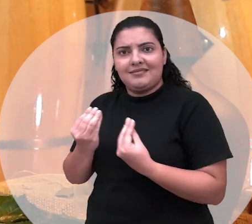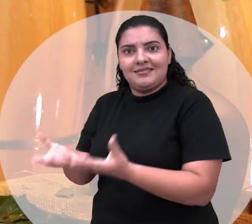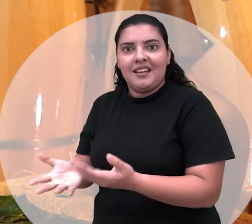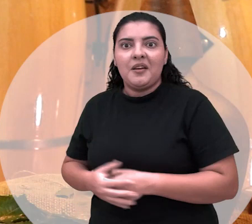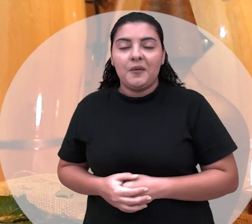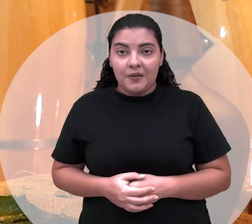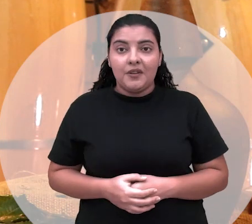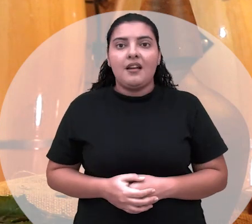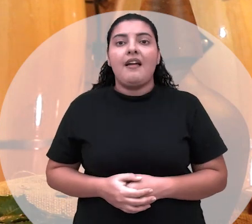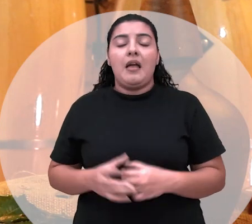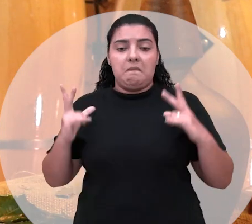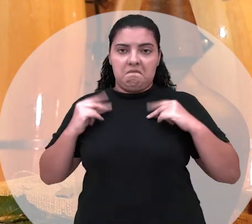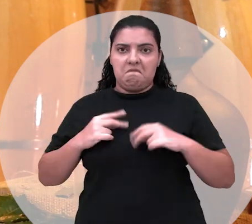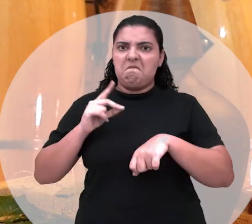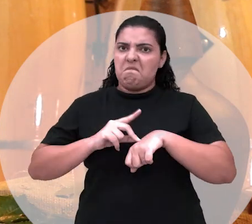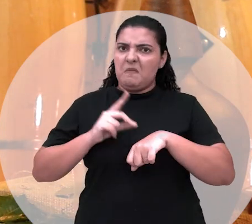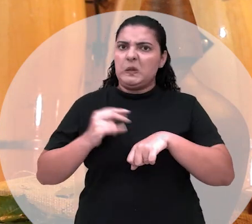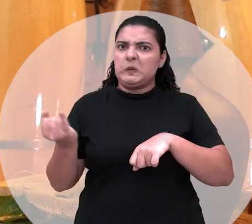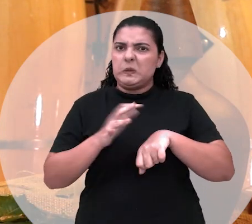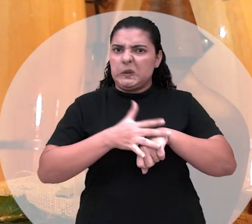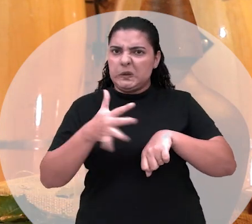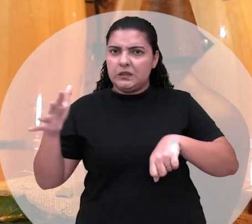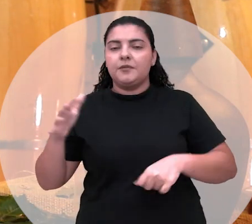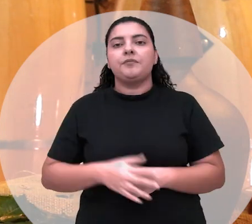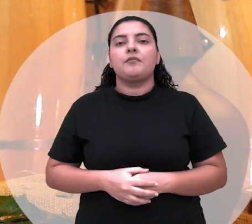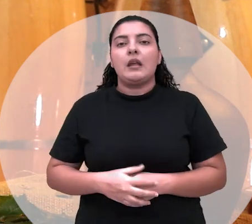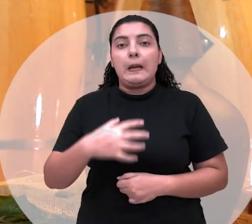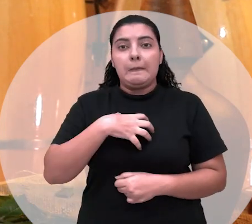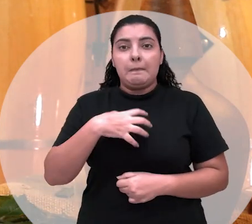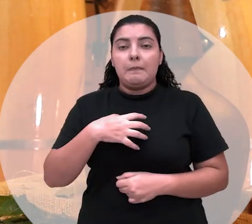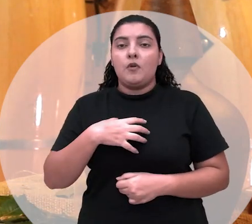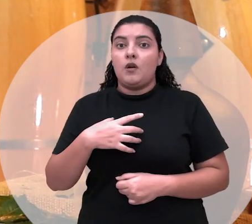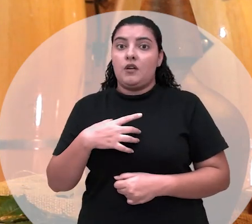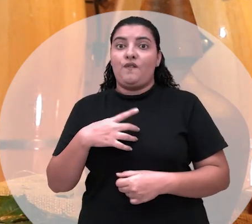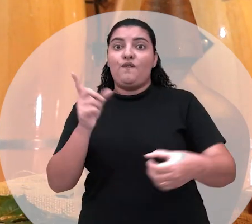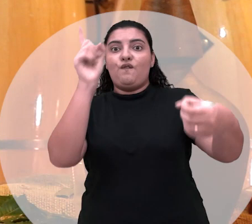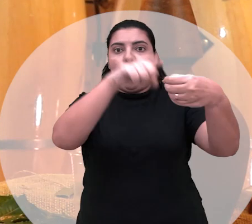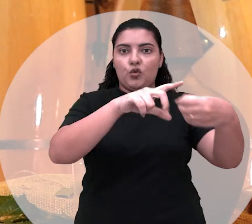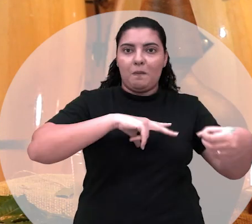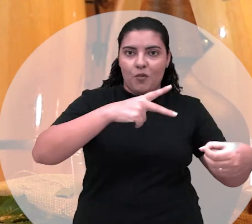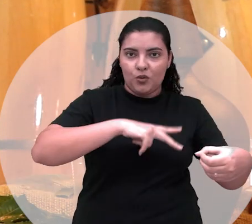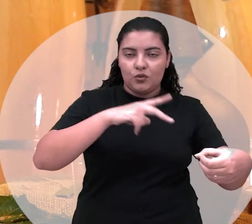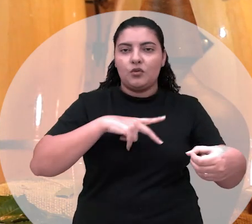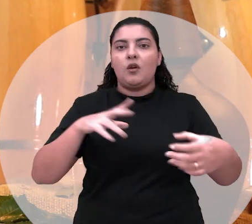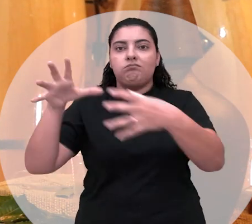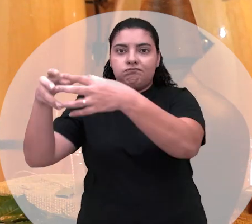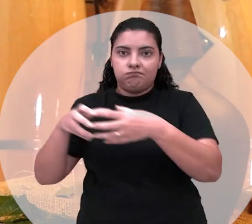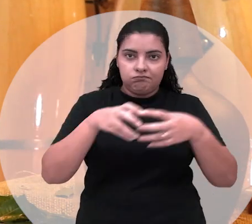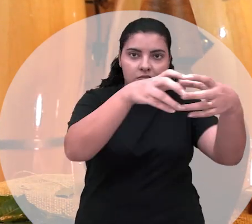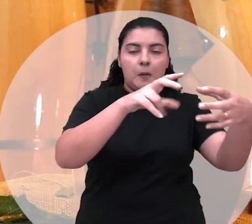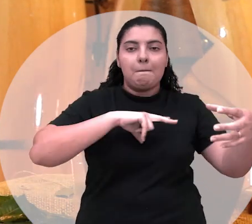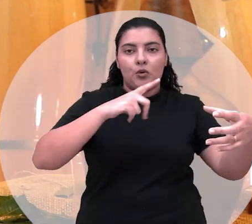que era as joias que ela quando ela saiu da Bahia que o pai dela voltou pra Portugal a corte voltou pra